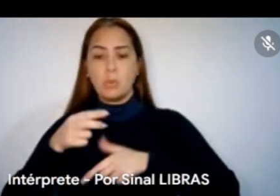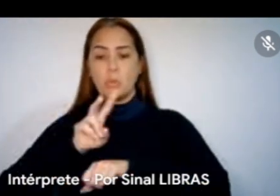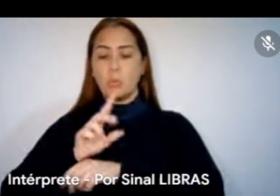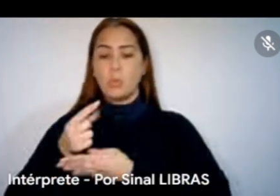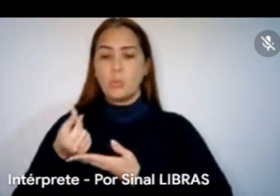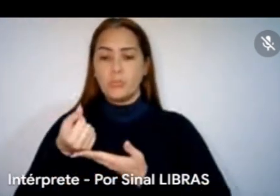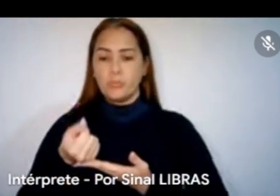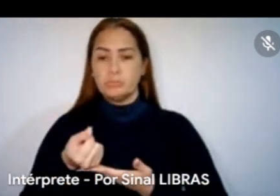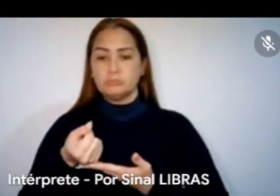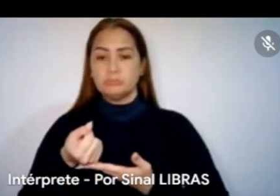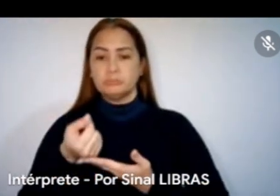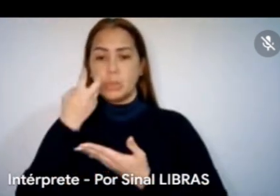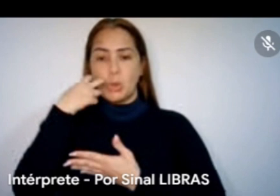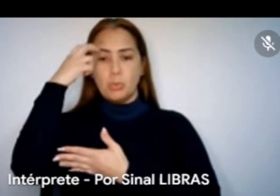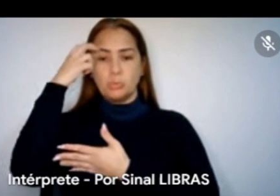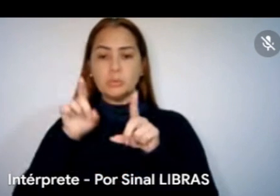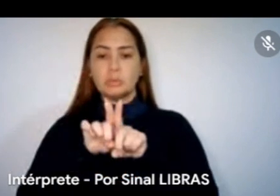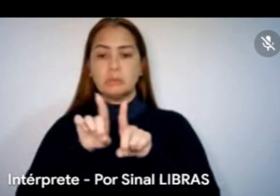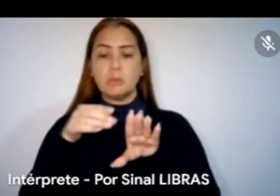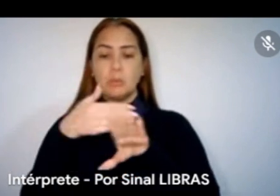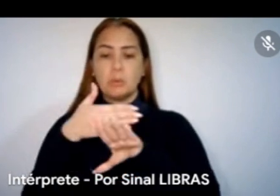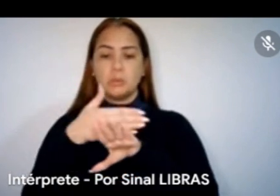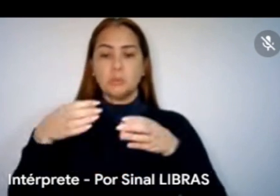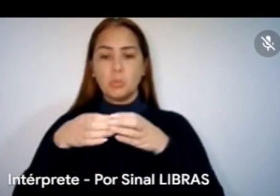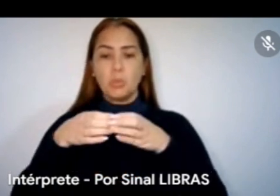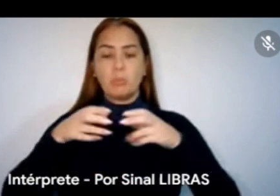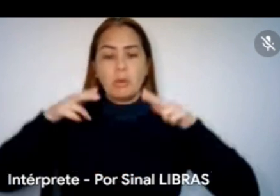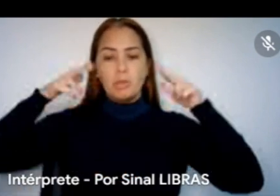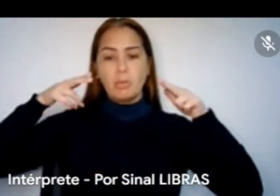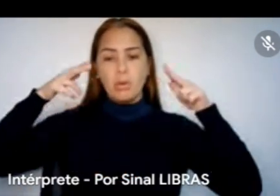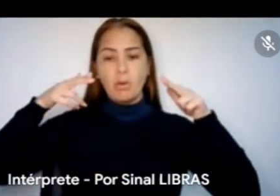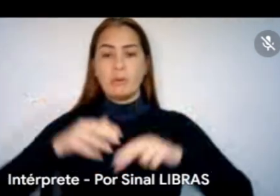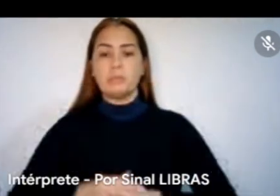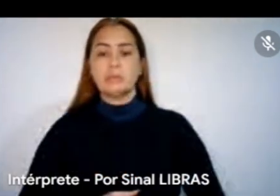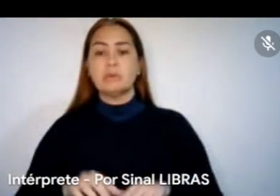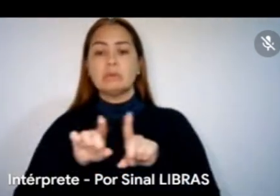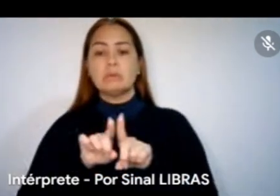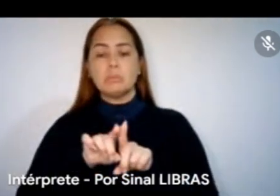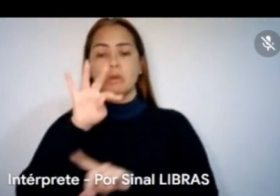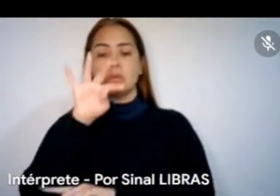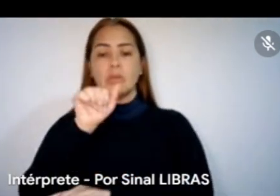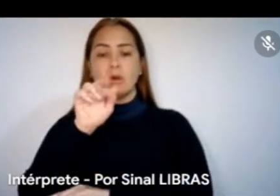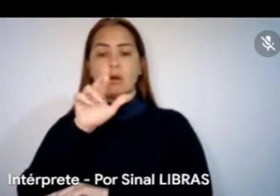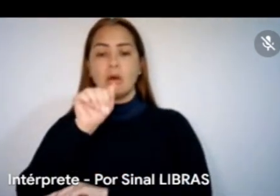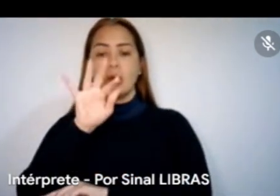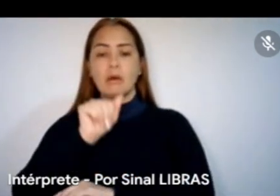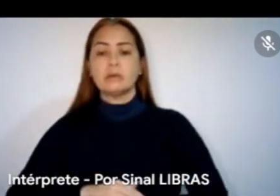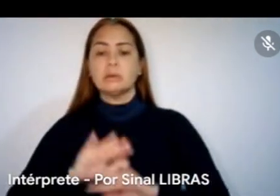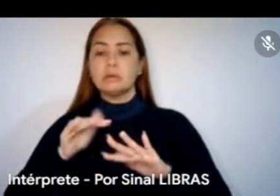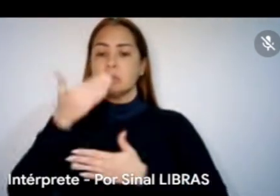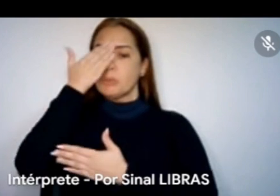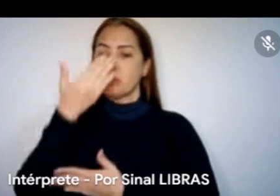sou também membro do coletivo Hip Hop Mossoró e do grupo de teatro pessoal do Tarará. Então, obrigado por esse